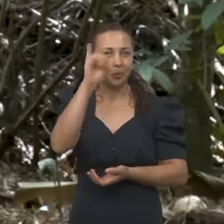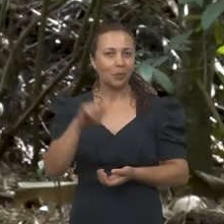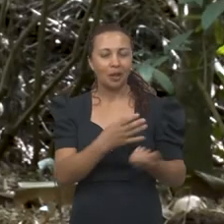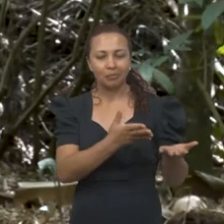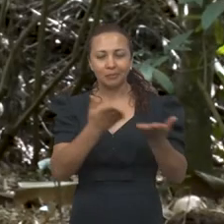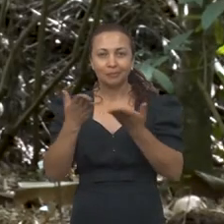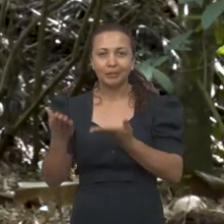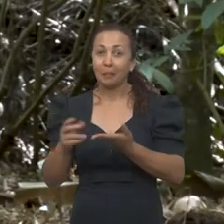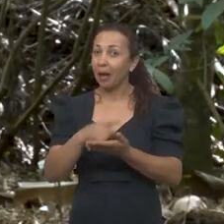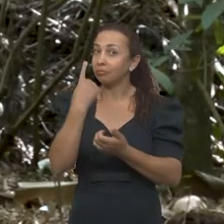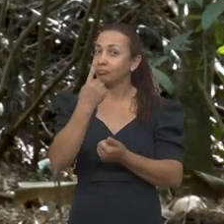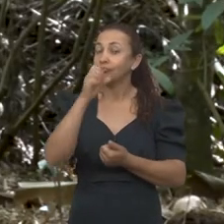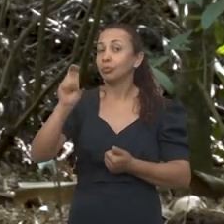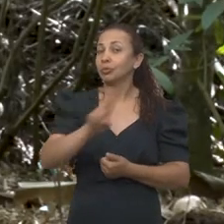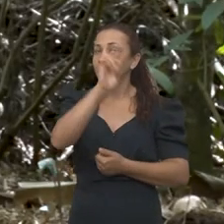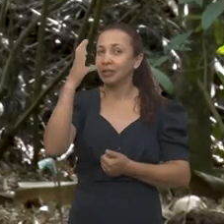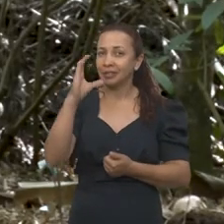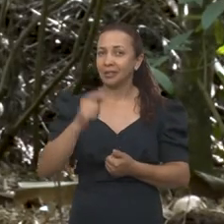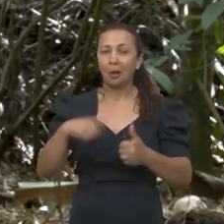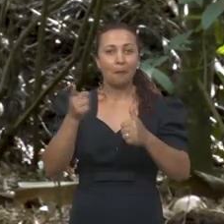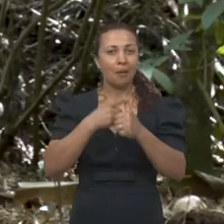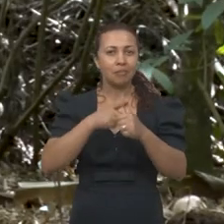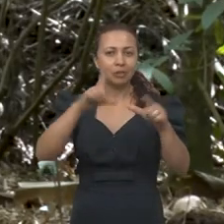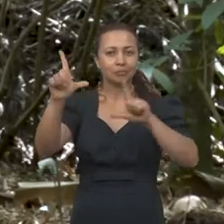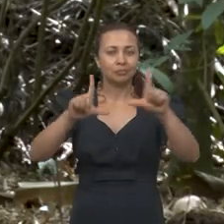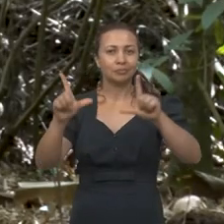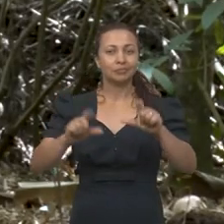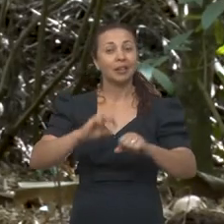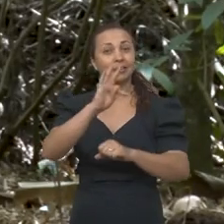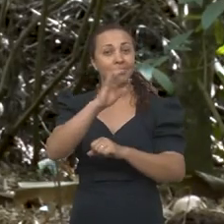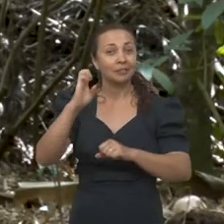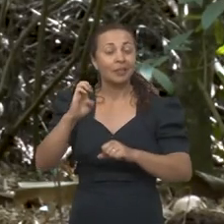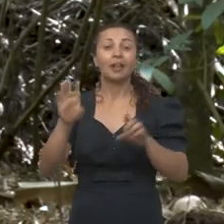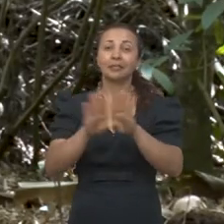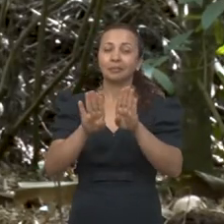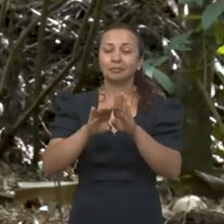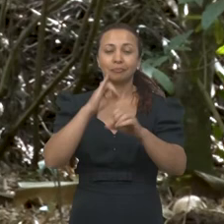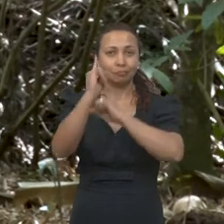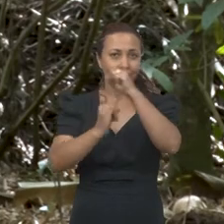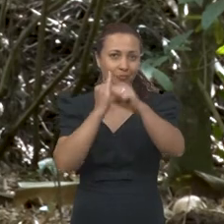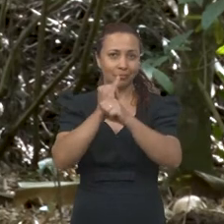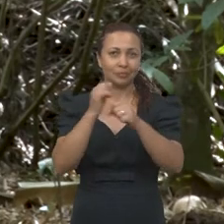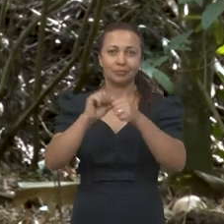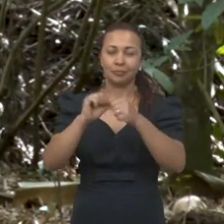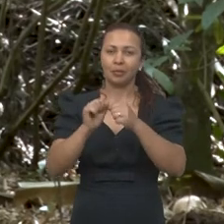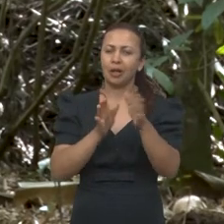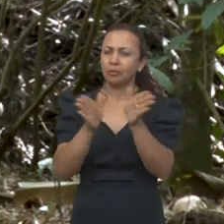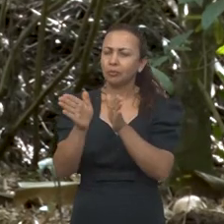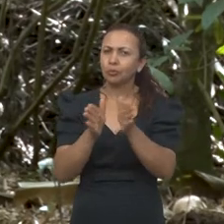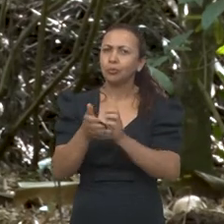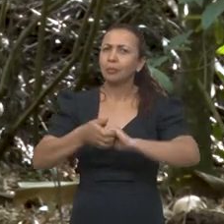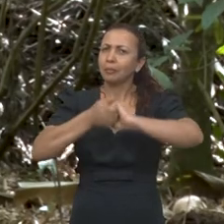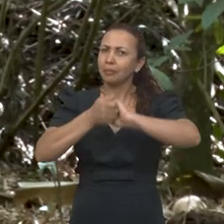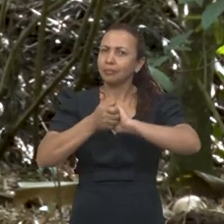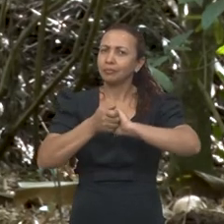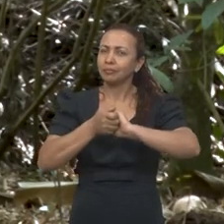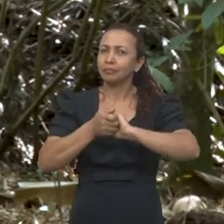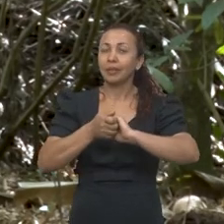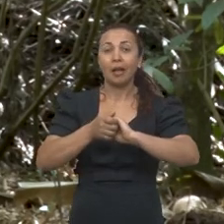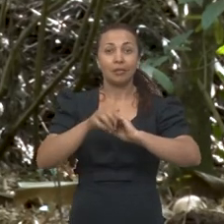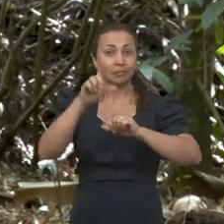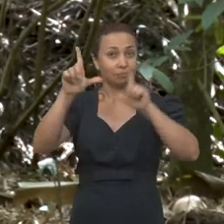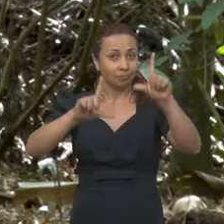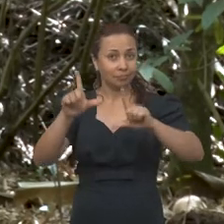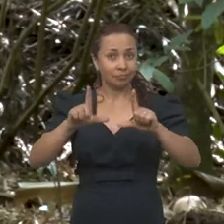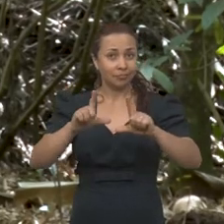Olá, seja bem-vindo a mais um Univerciência, o primeiro programa de TV e internet produzido por meio da colaboração